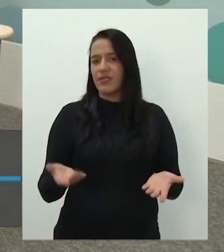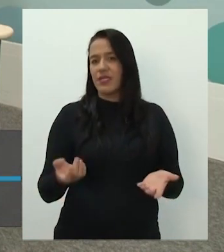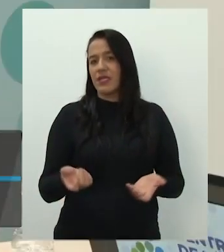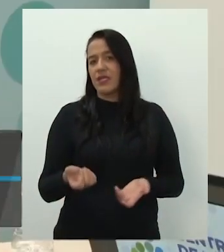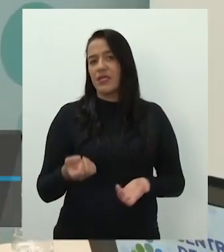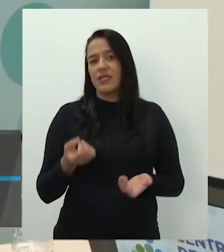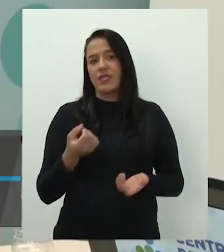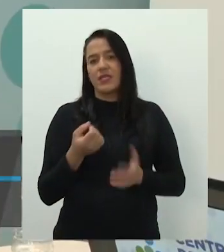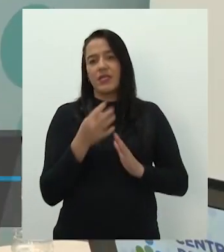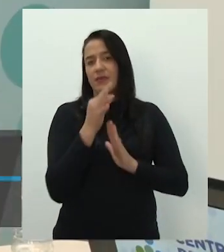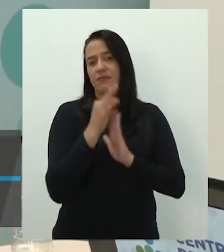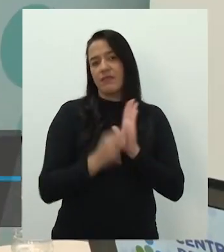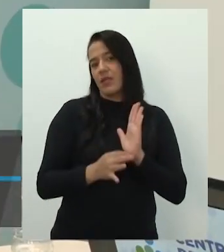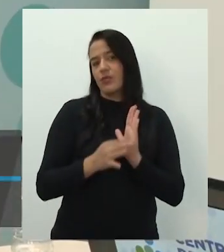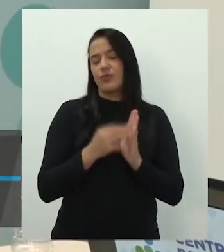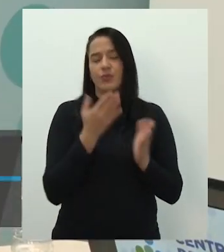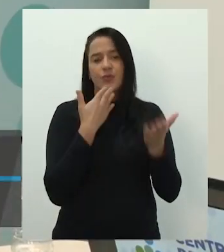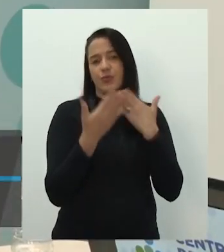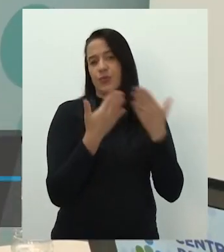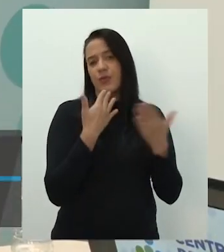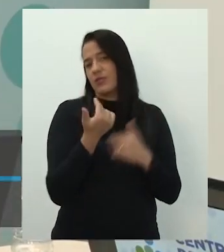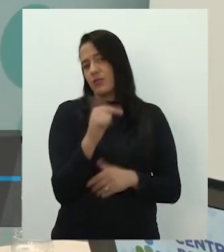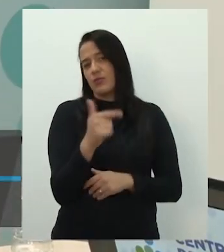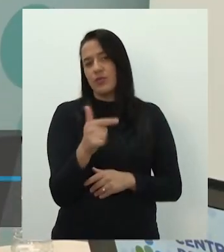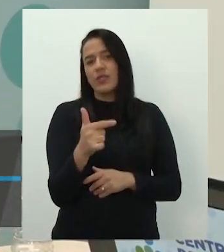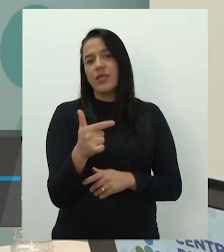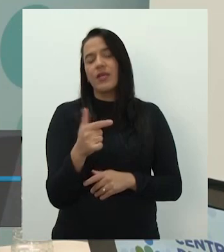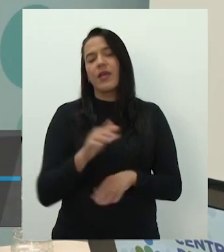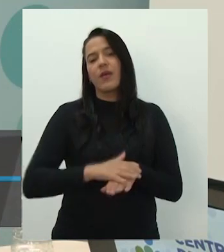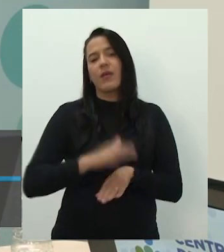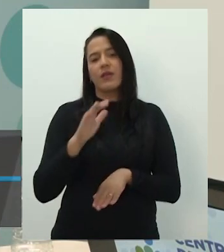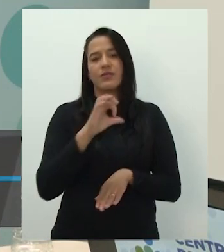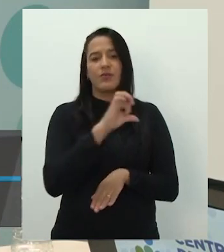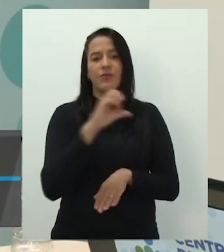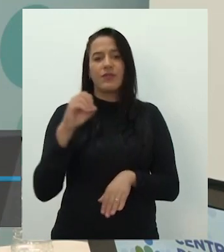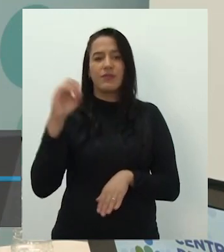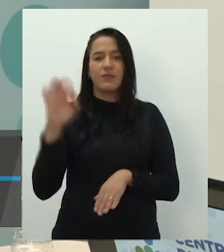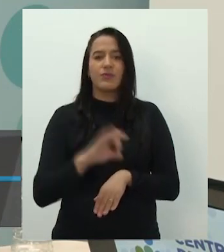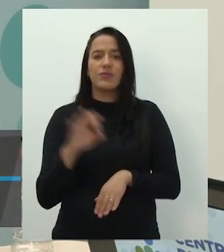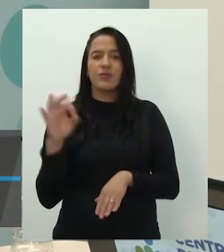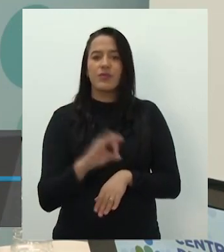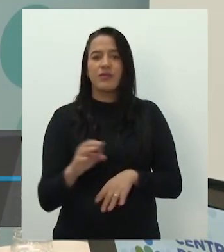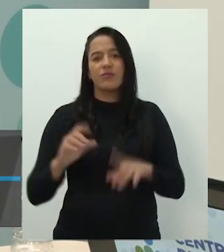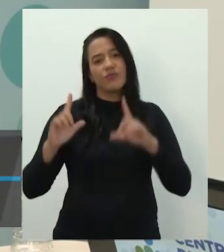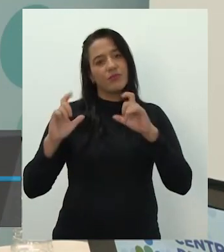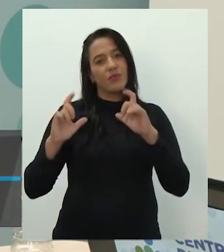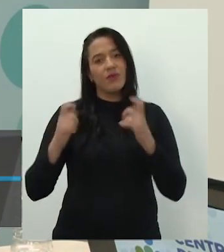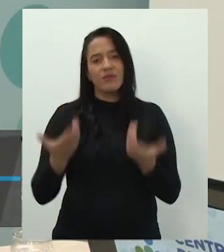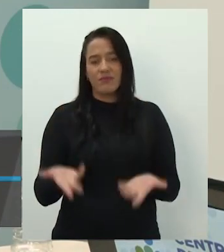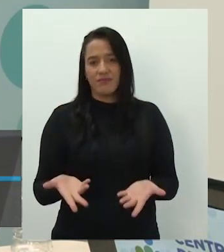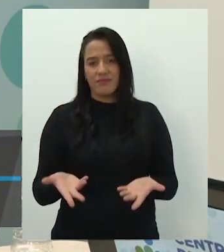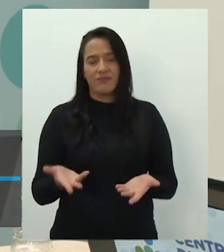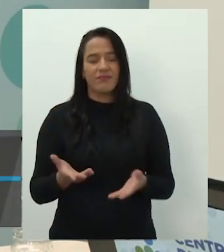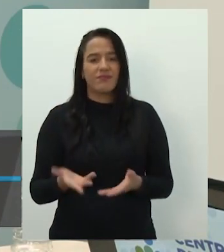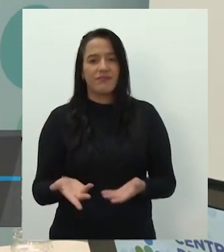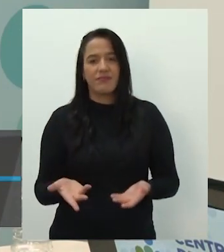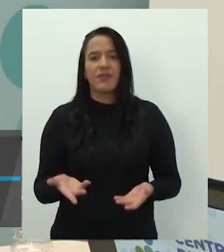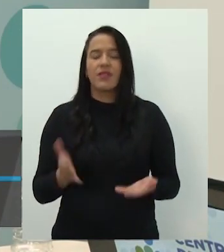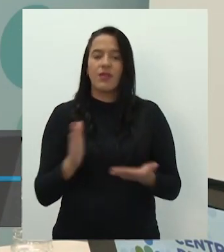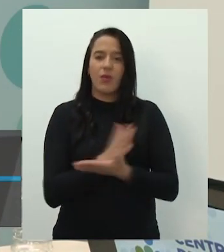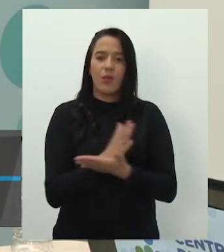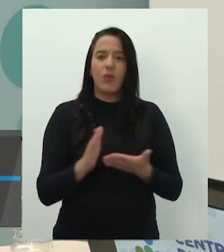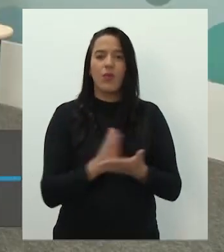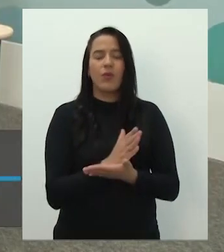verbal. Basicamente, quase 90% de imagem. Eu estou falando num número aleatório, mas é muito mais que isso, né? Alguns memes apenas